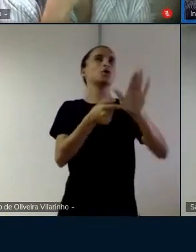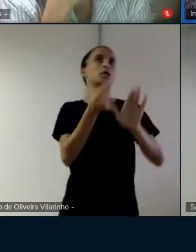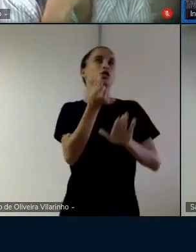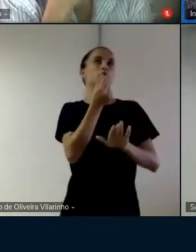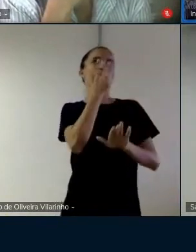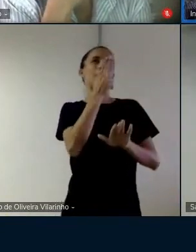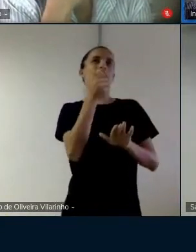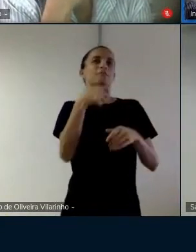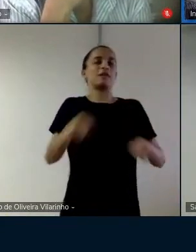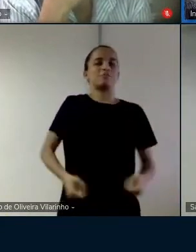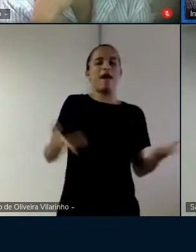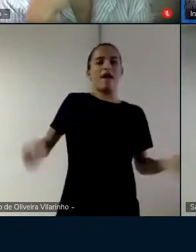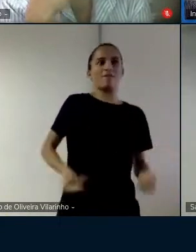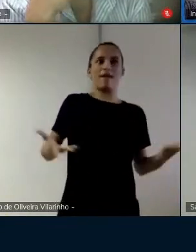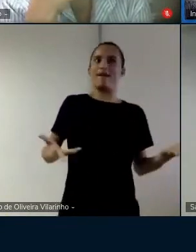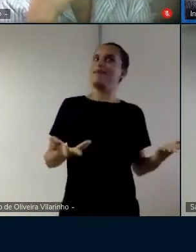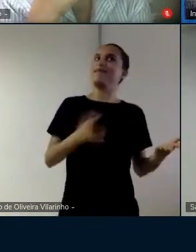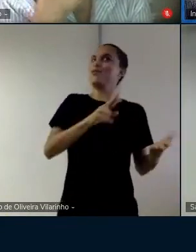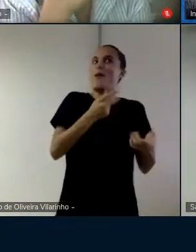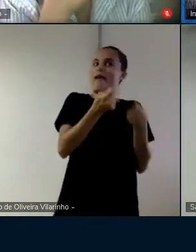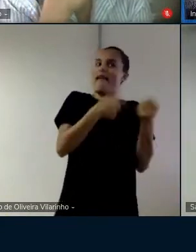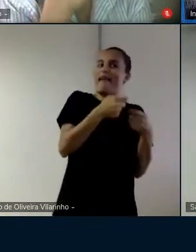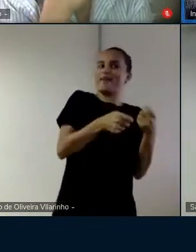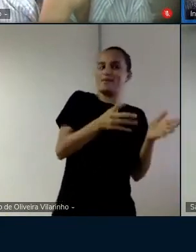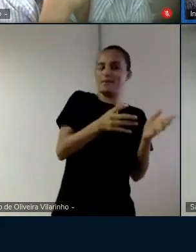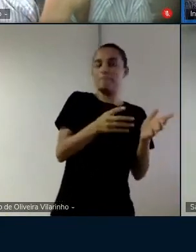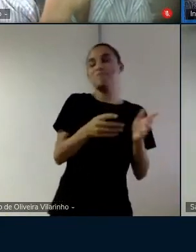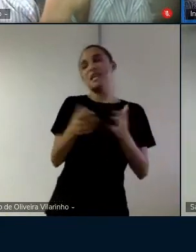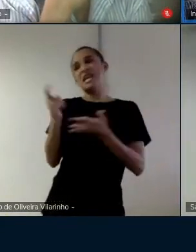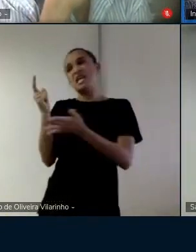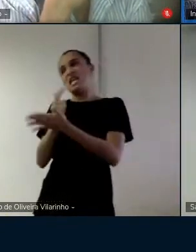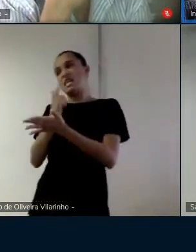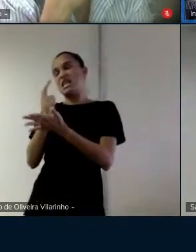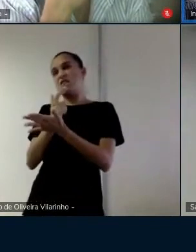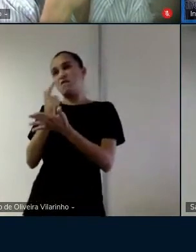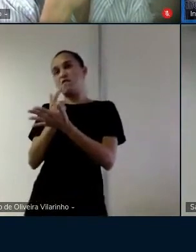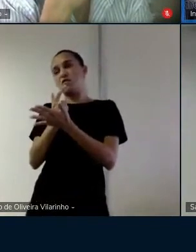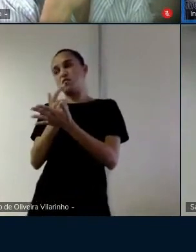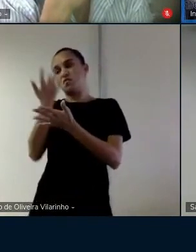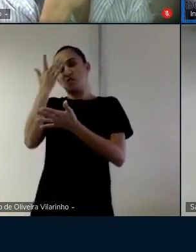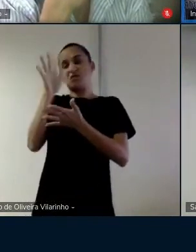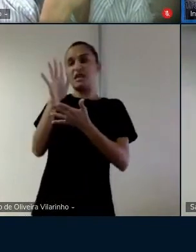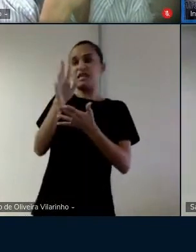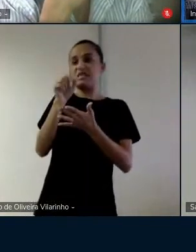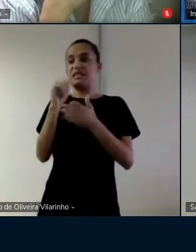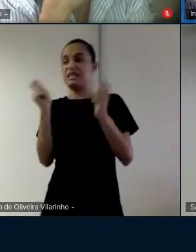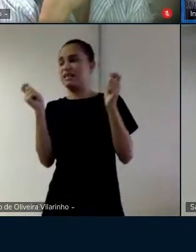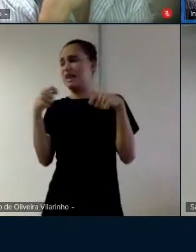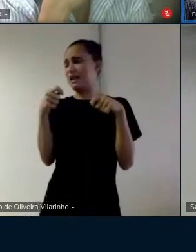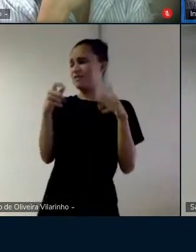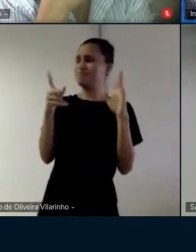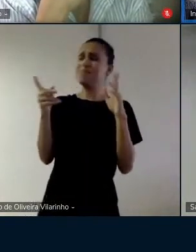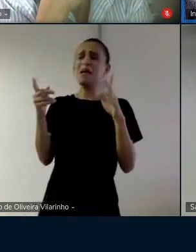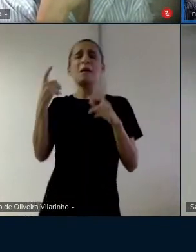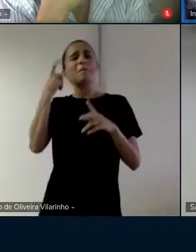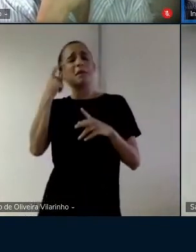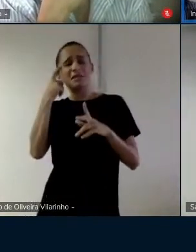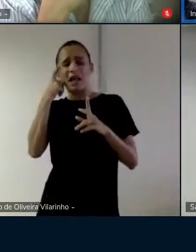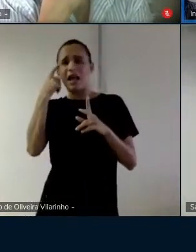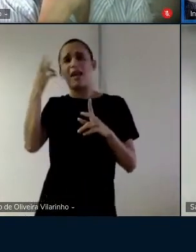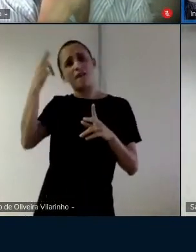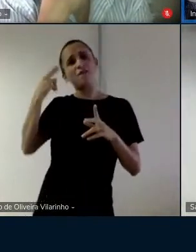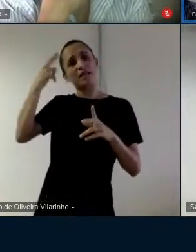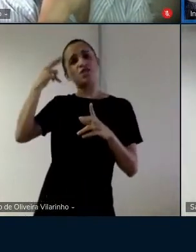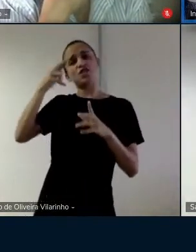língua você tem um livro então eu não sei se vai mais para leitura essa imagem então é só uma questão mesmo de rever eu